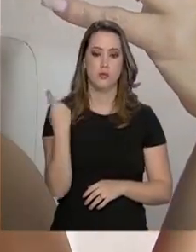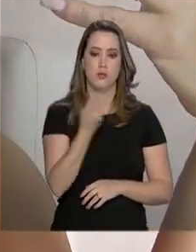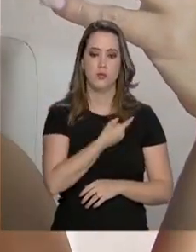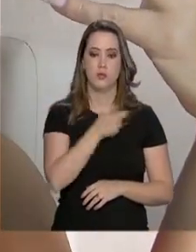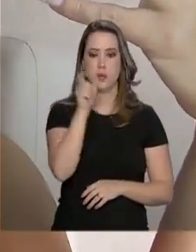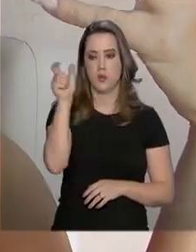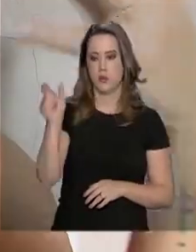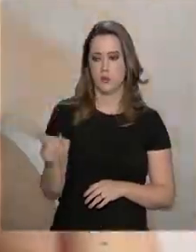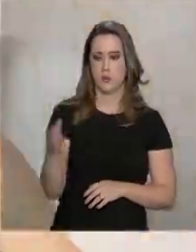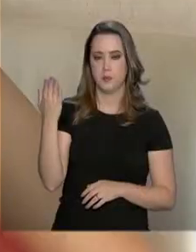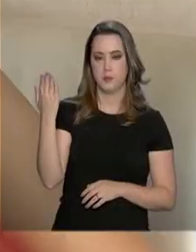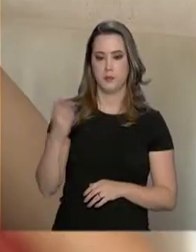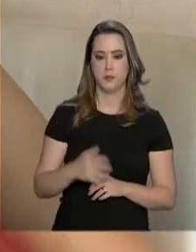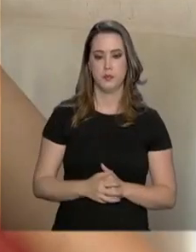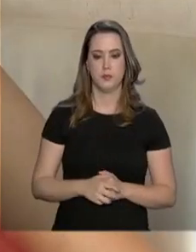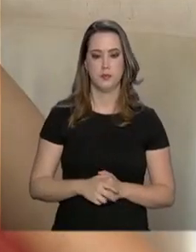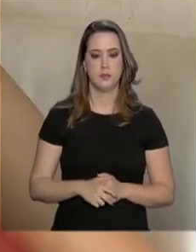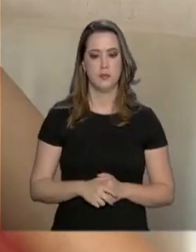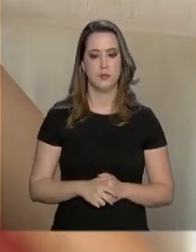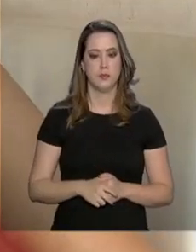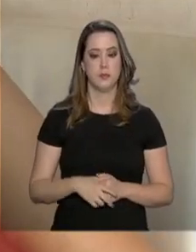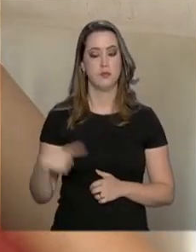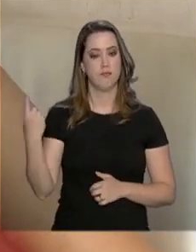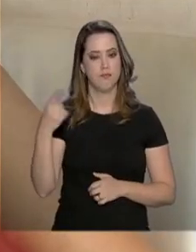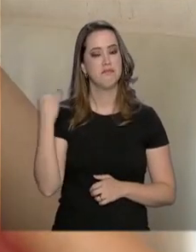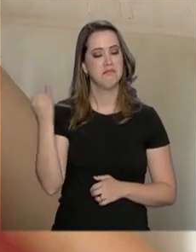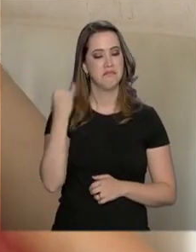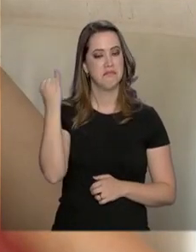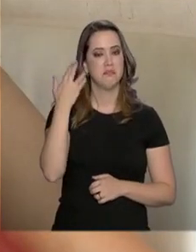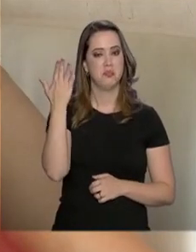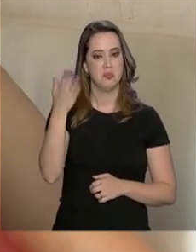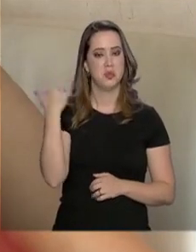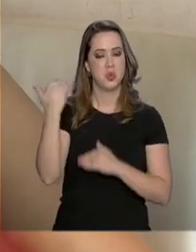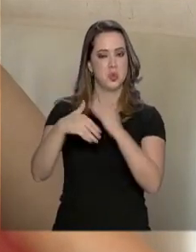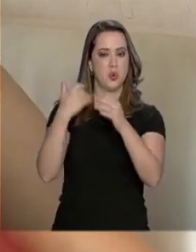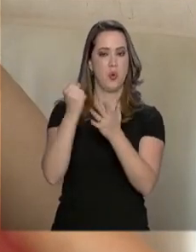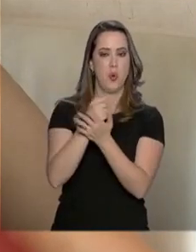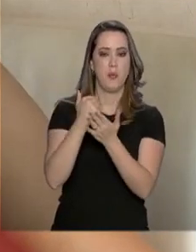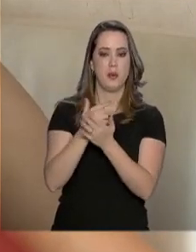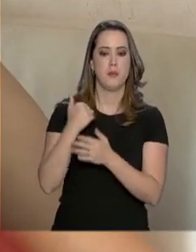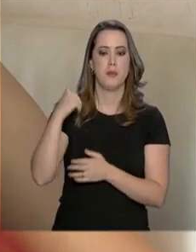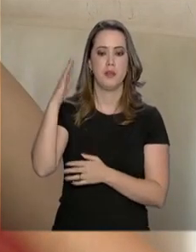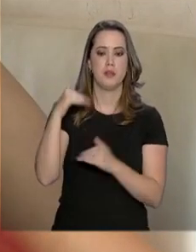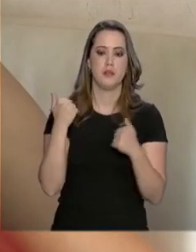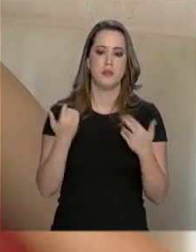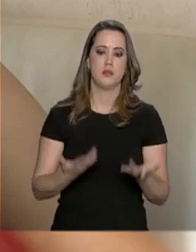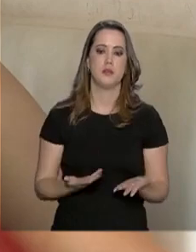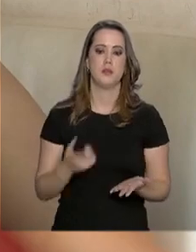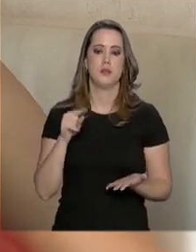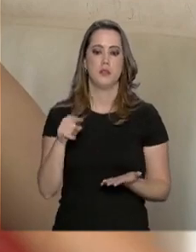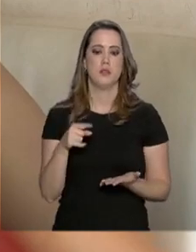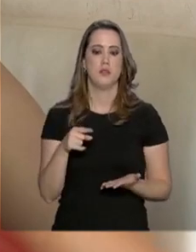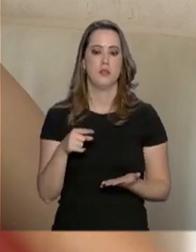nossa personagem, Suzy. Com certeza aumentará, eu irei fazer mais compras, porque dessa forma